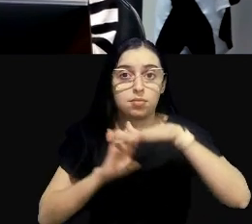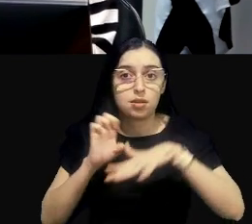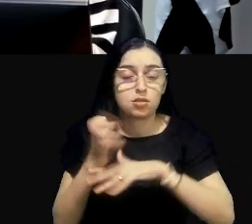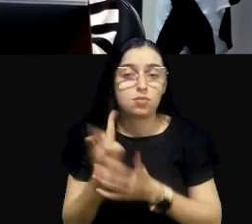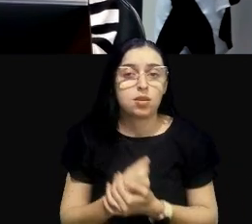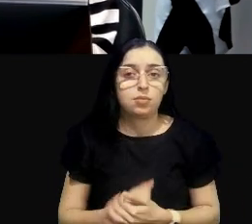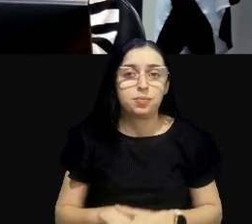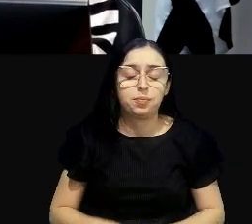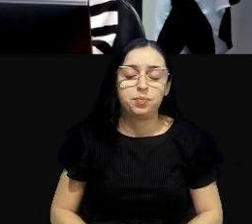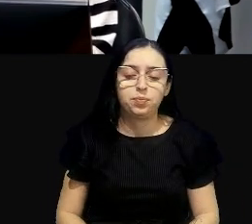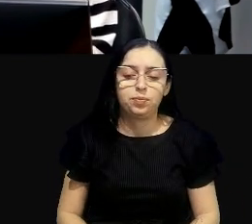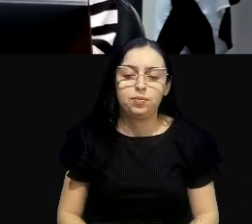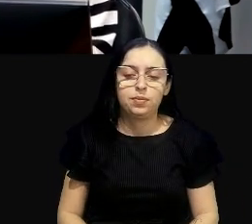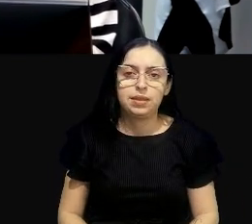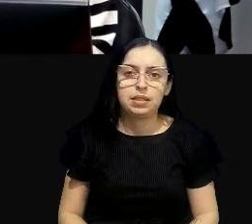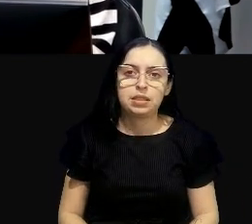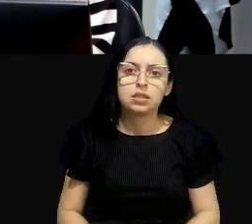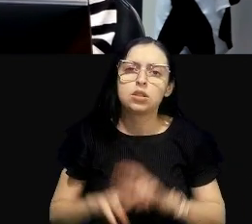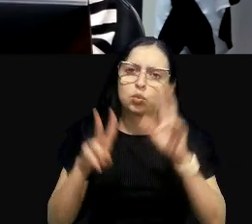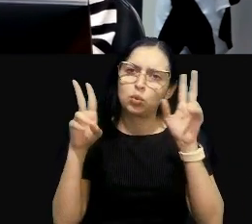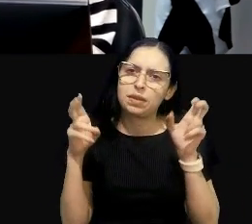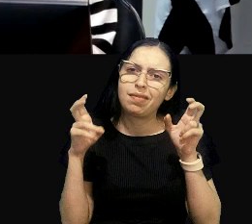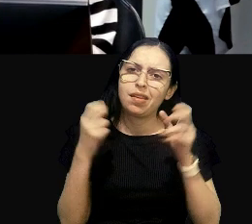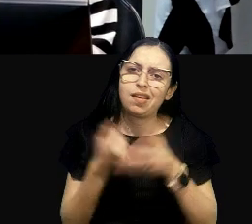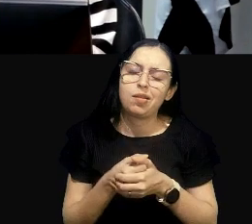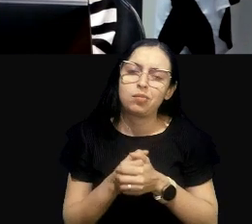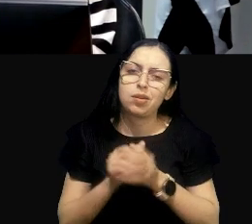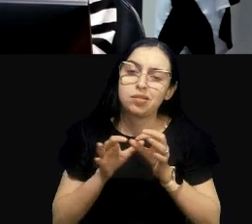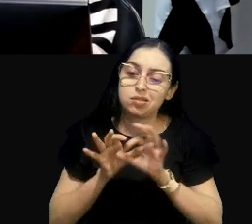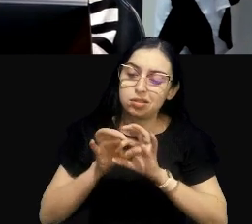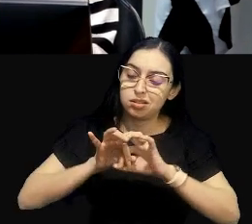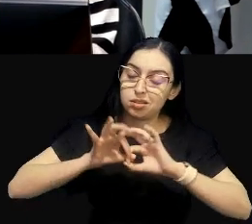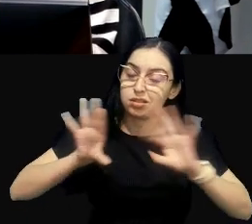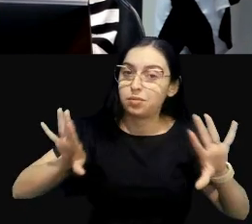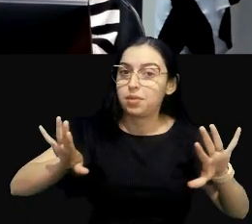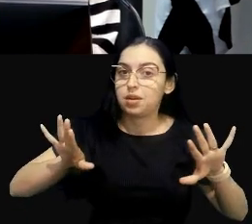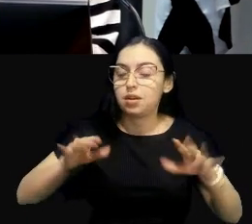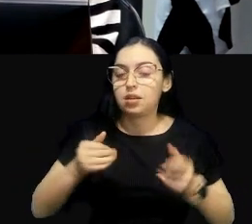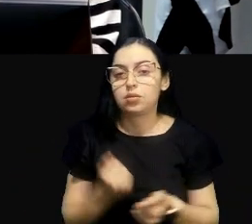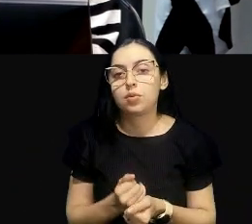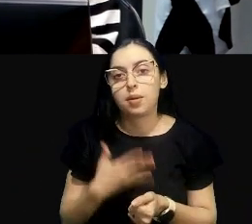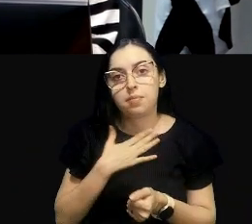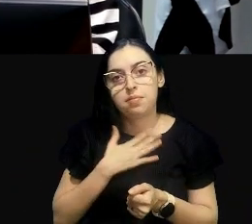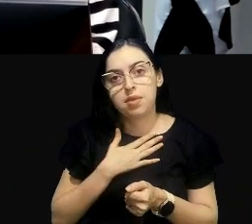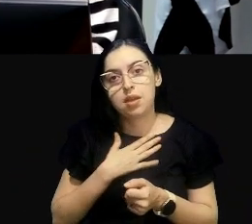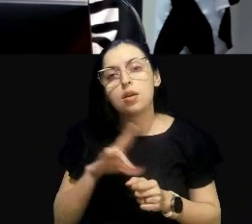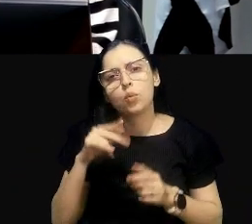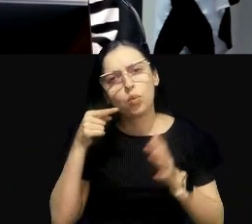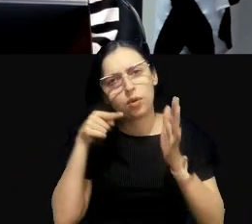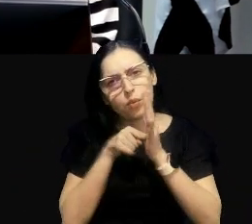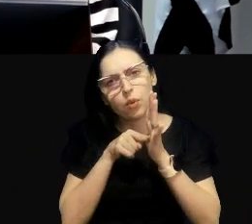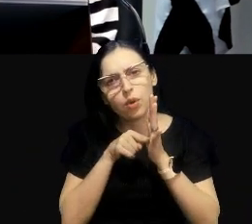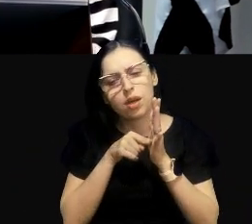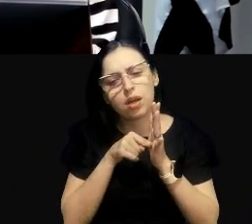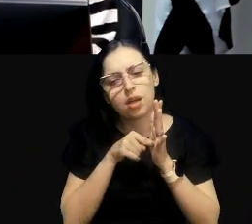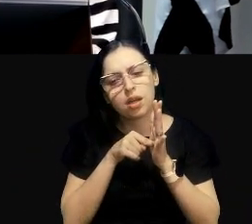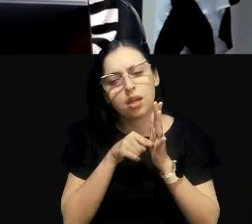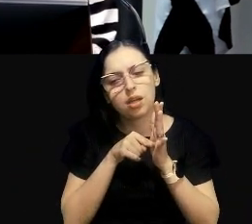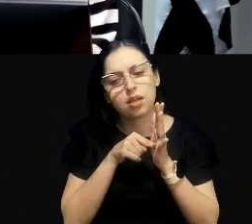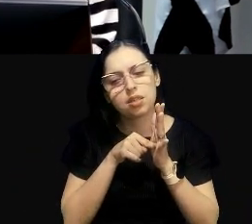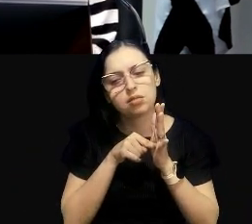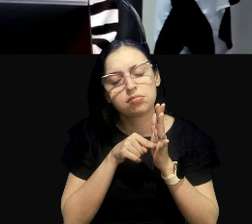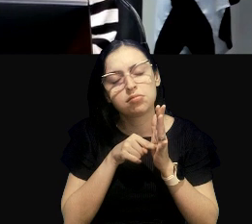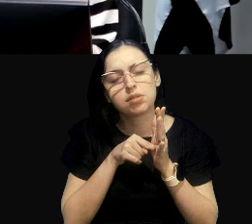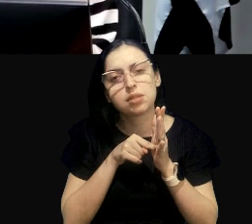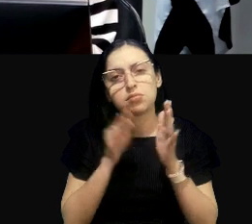Então, são questões que eu trato separadamente. Então, a minha abordagem aqui vai ser exatamente